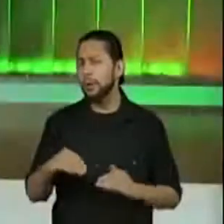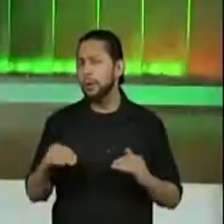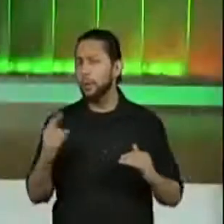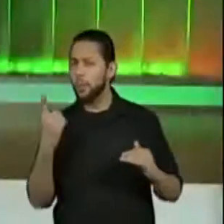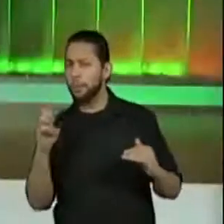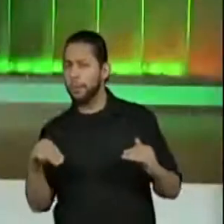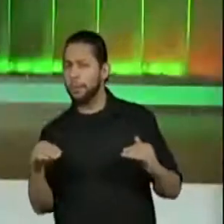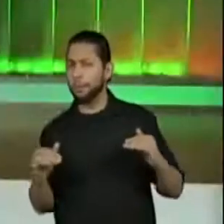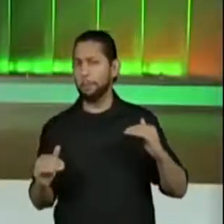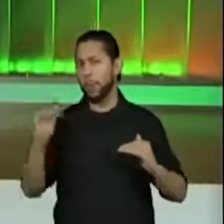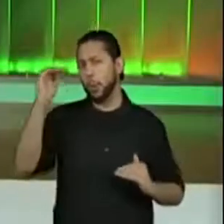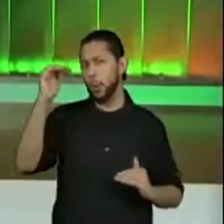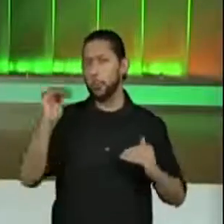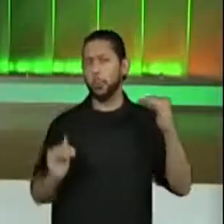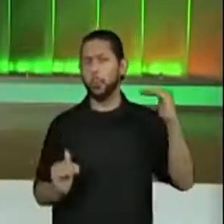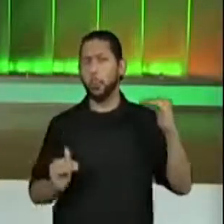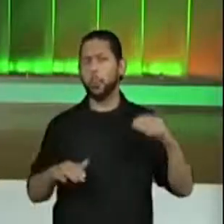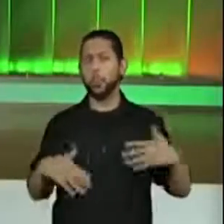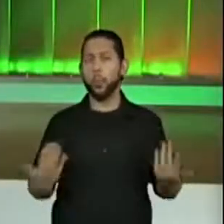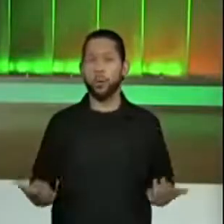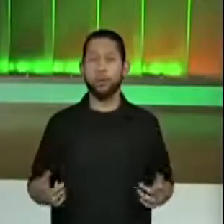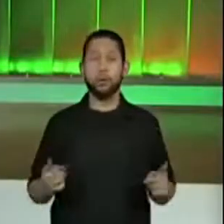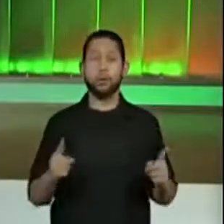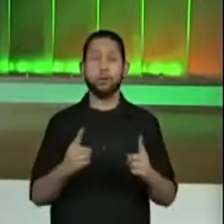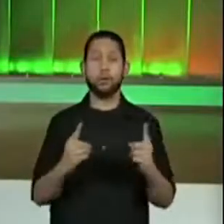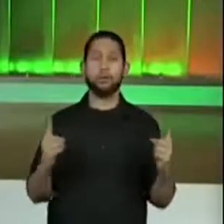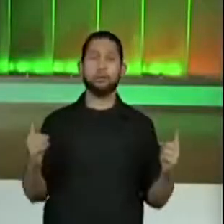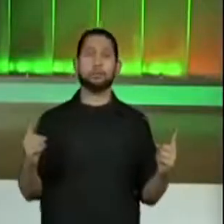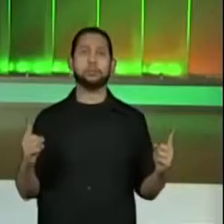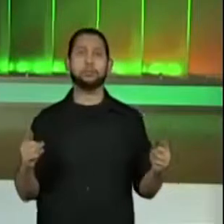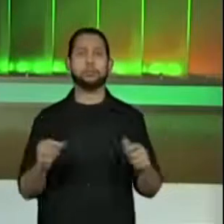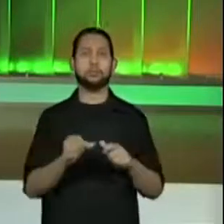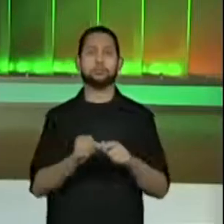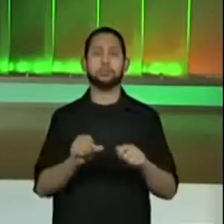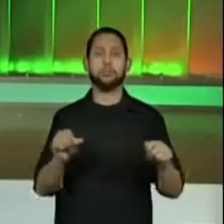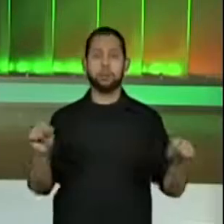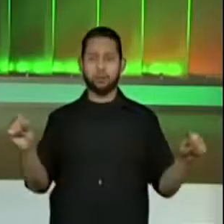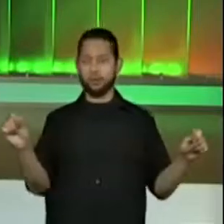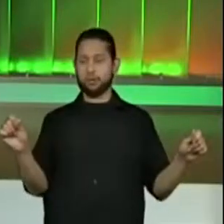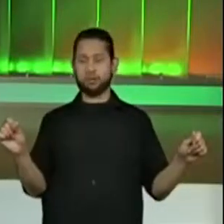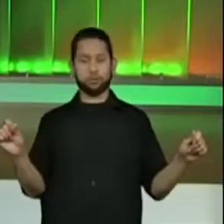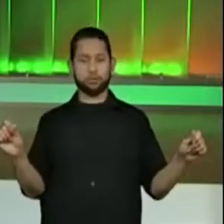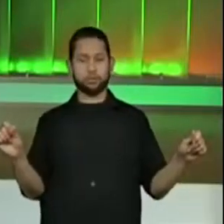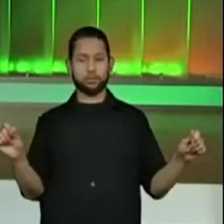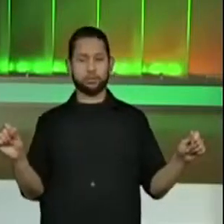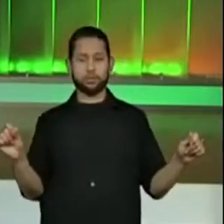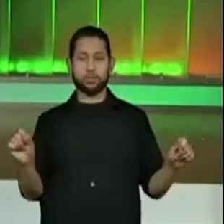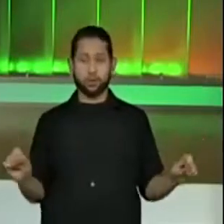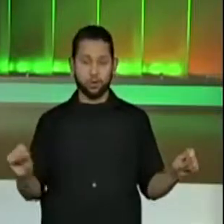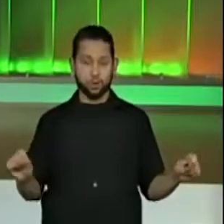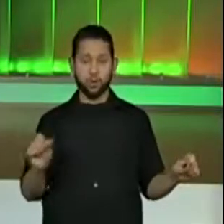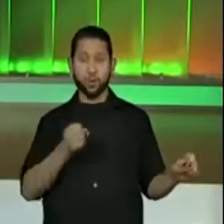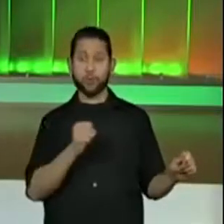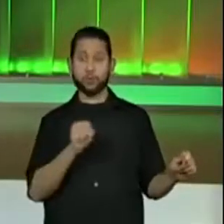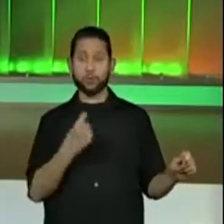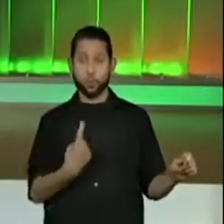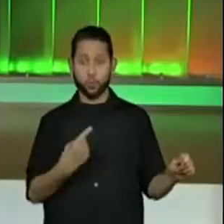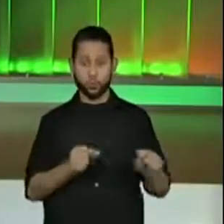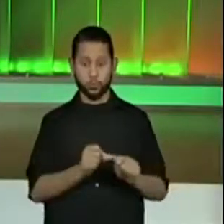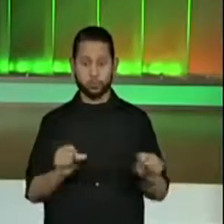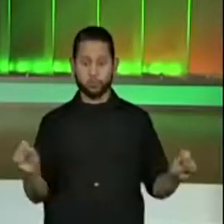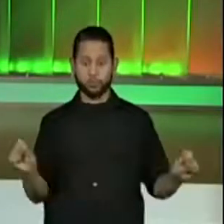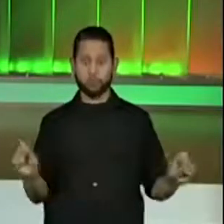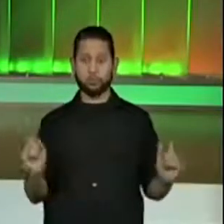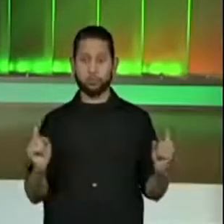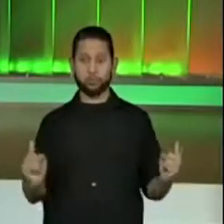colocar aqui de deitado só para vocês entenderem o tamanho do quadro, ó. 81, já assim. Aqui,